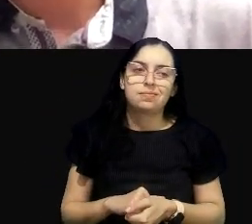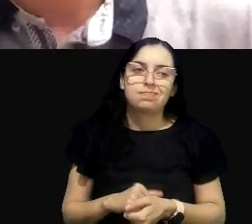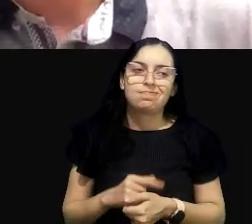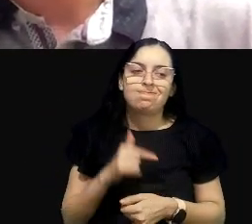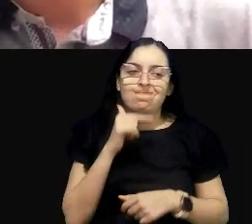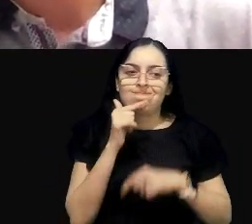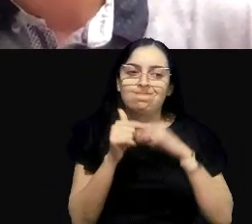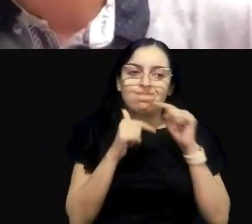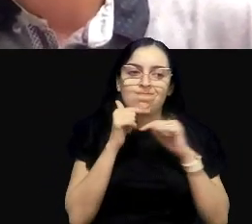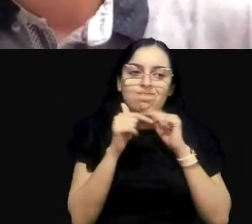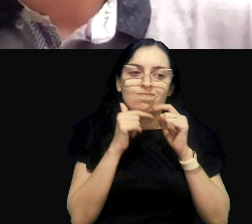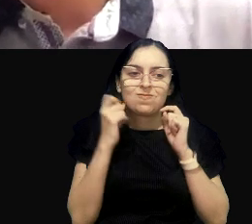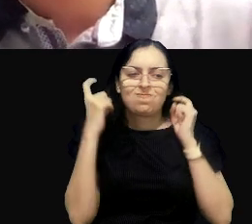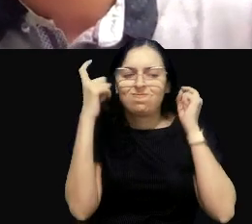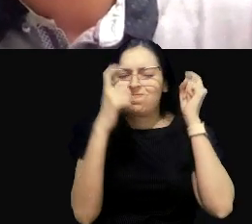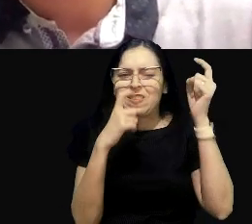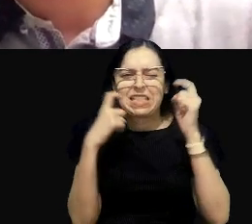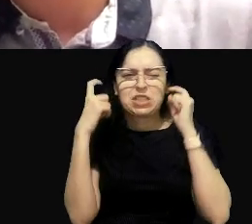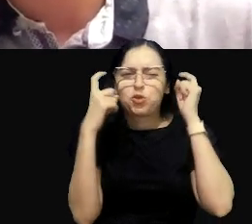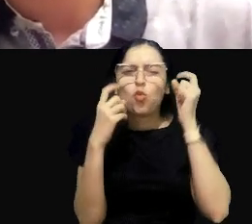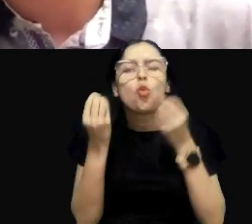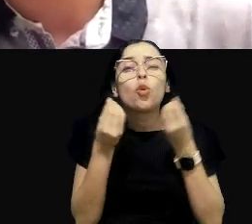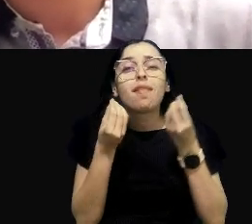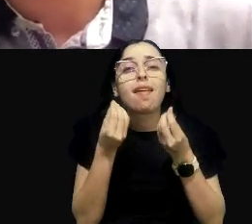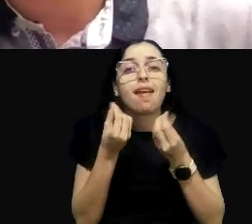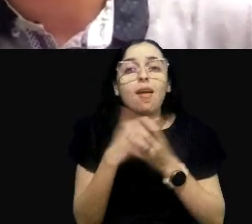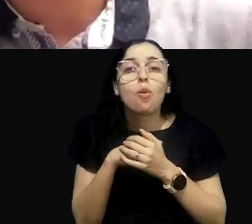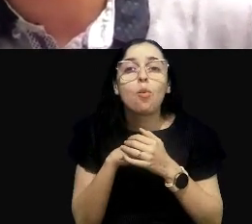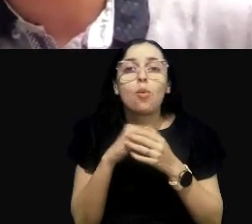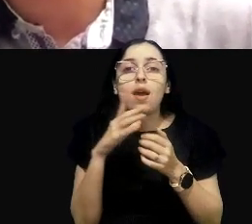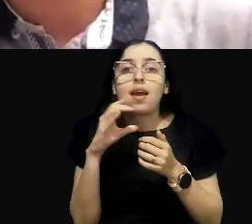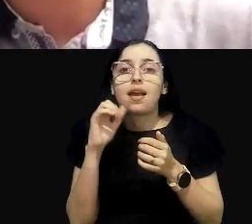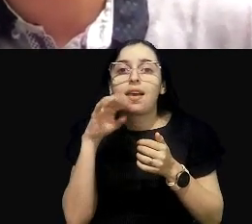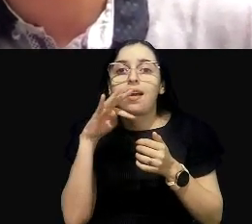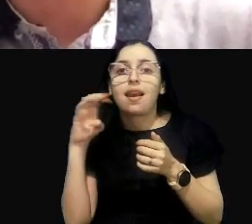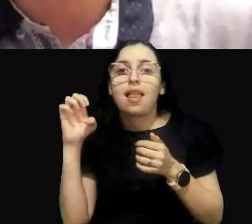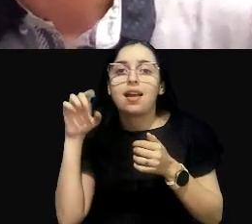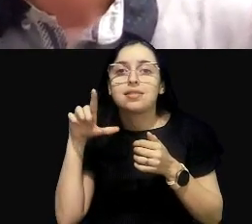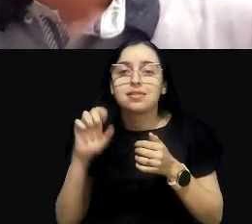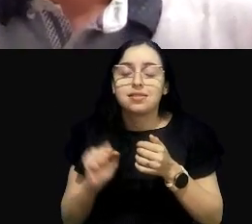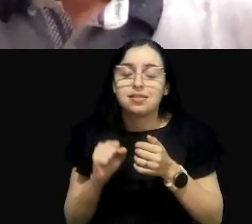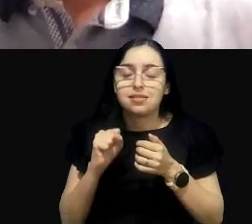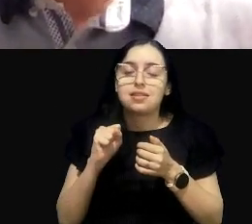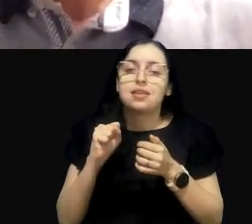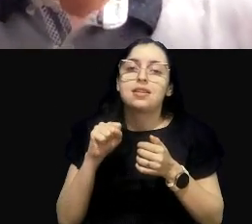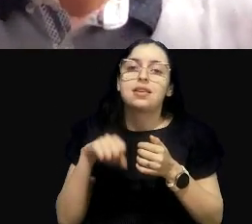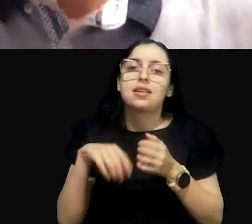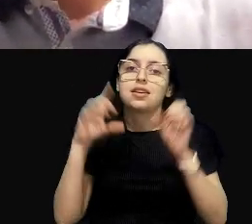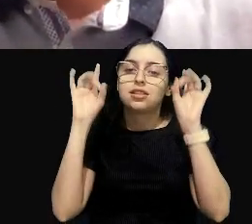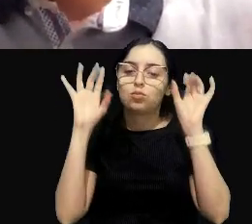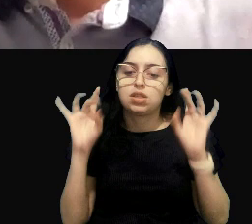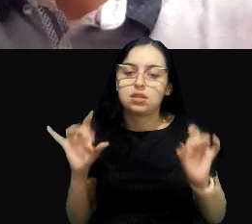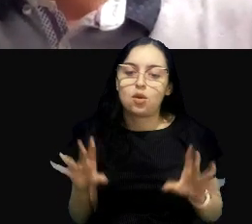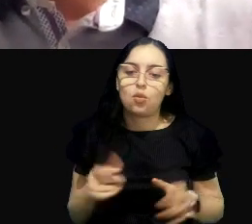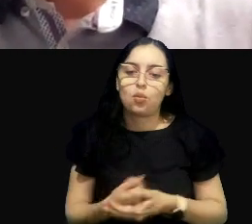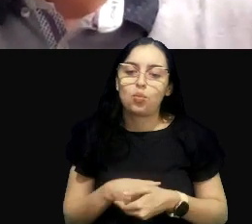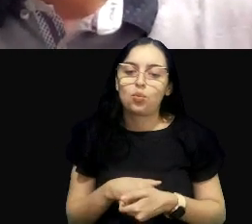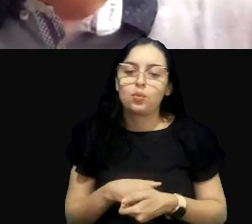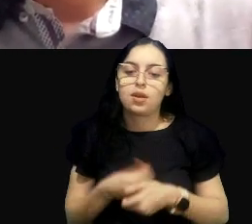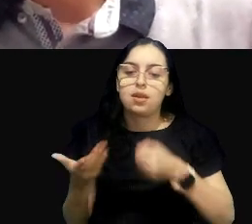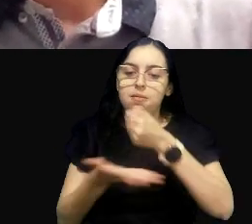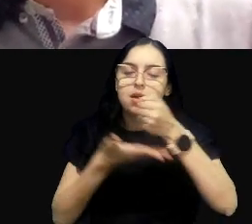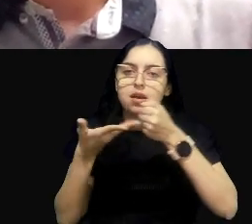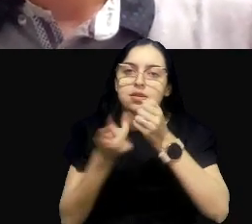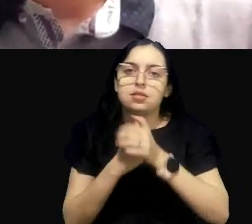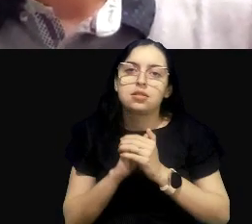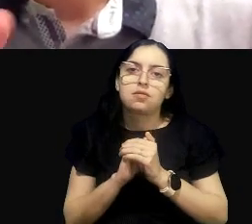preocupação. O que é o classe especial e como que a gente consegue balizar isso? Sobre o classe especial, é basicamente isso que a